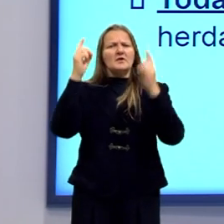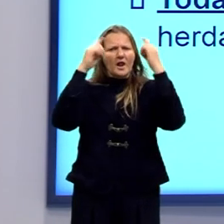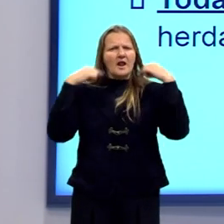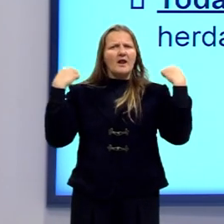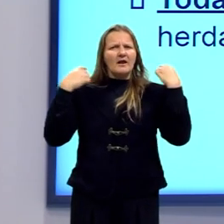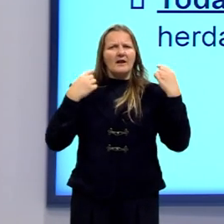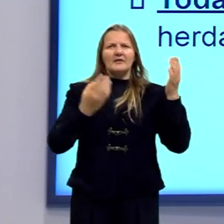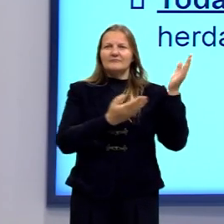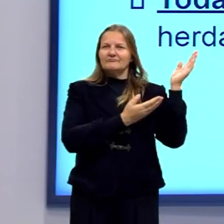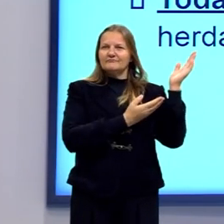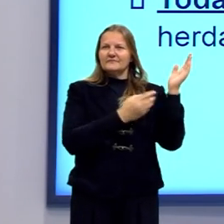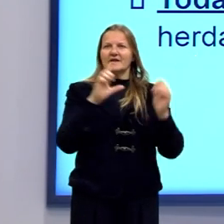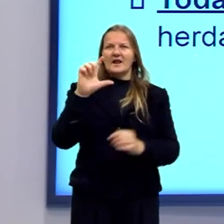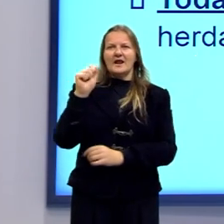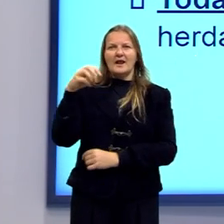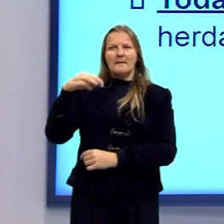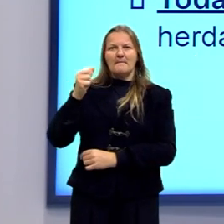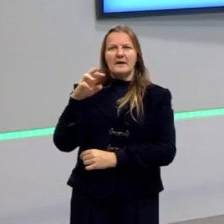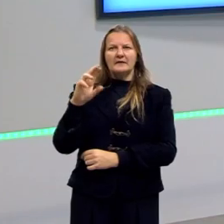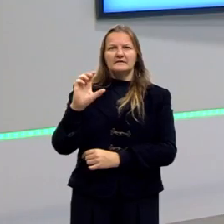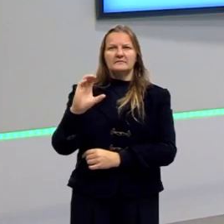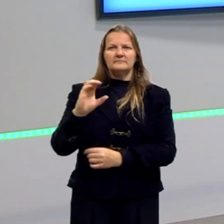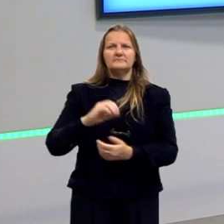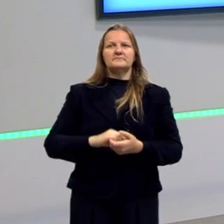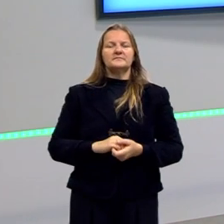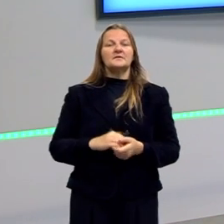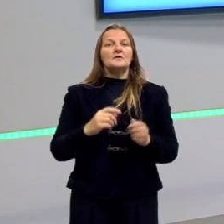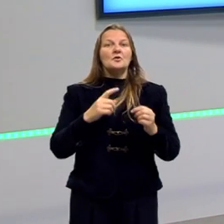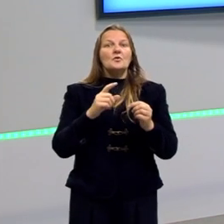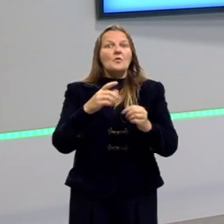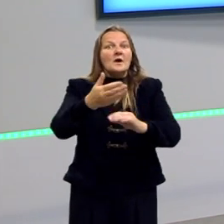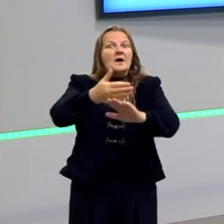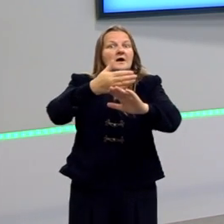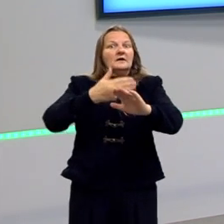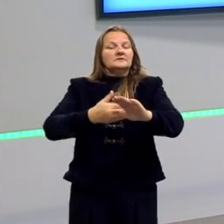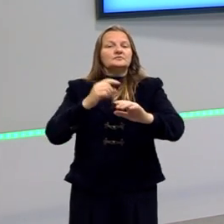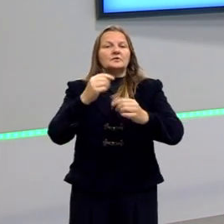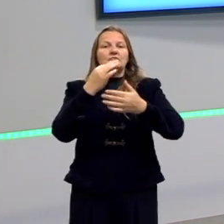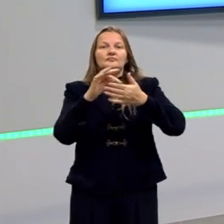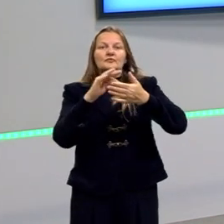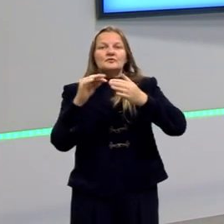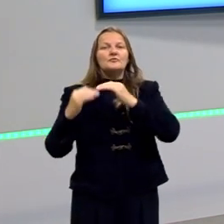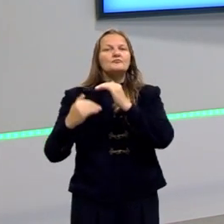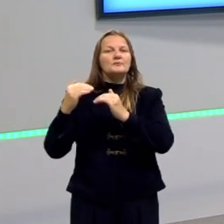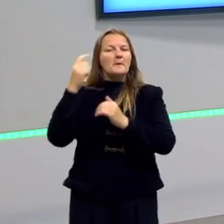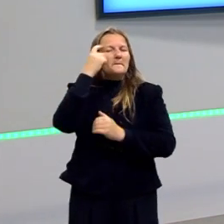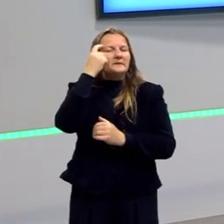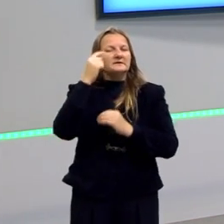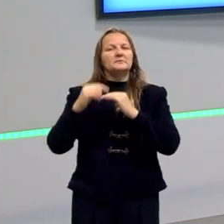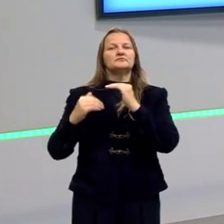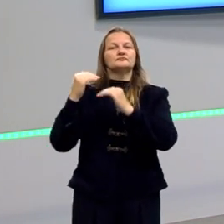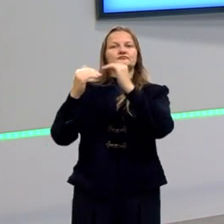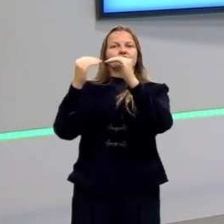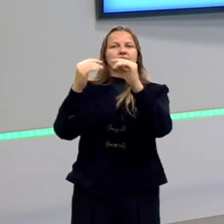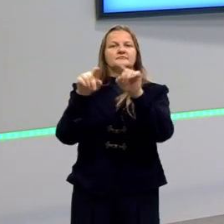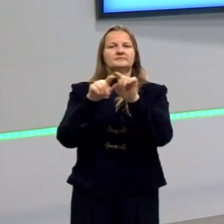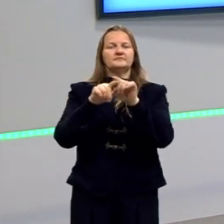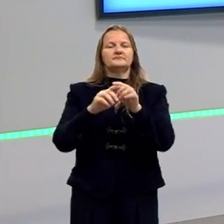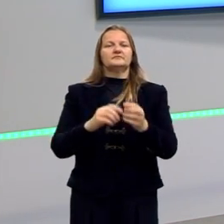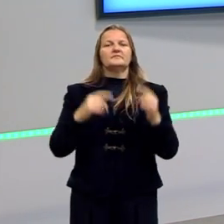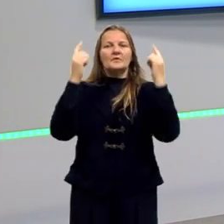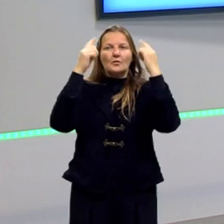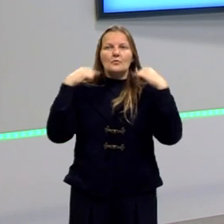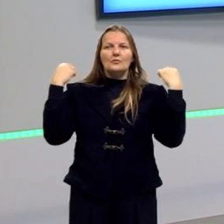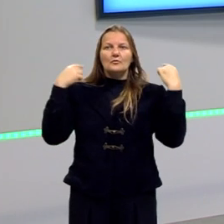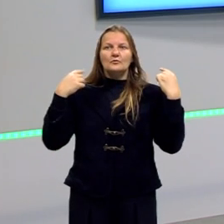Olha, para vocês verem... Antes de a gente falar da teoria da evolução, a gente está vendo a evolução do pensamento. Desde lá do pensamento da